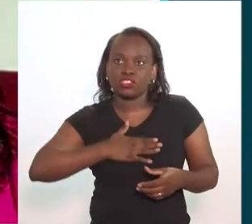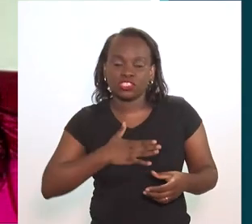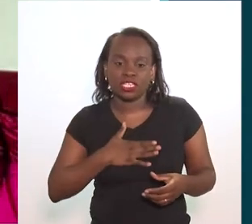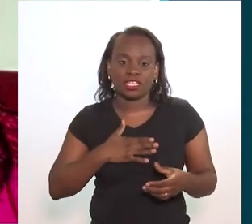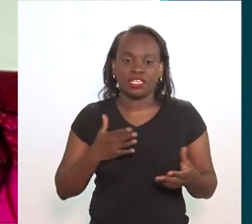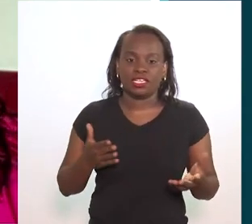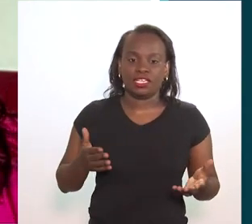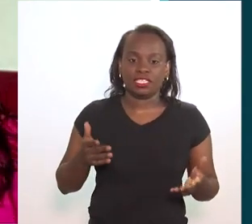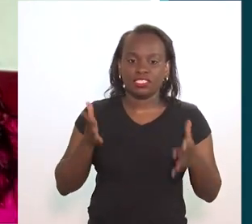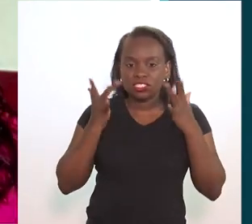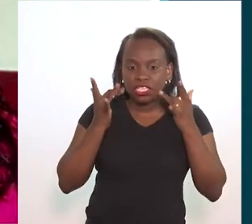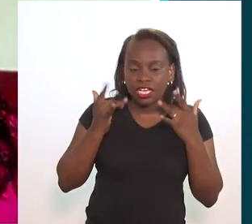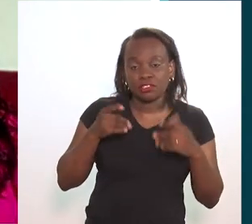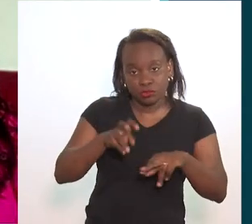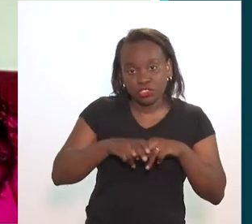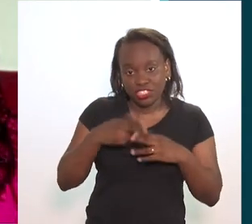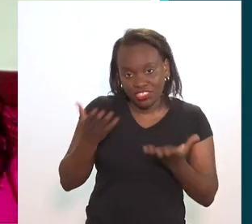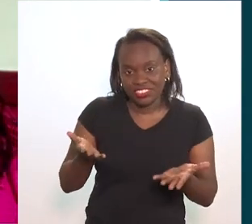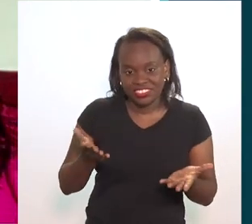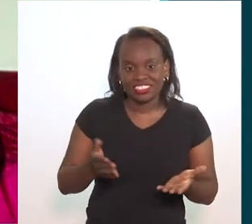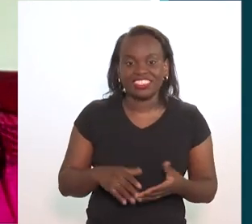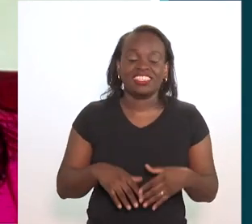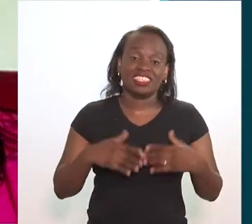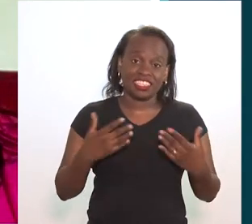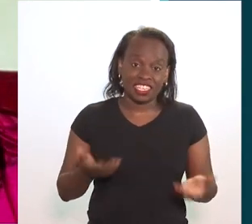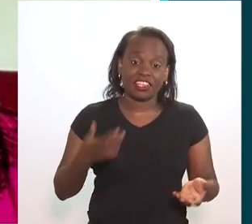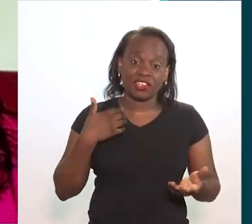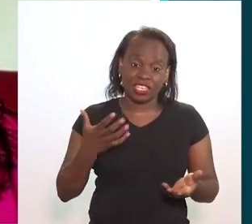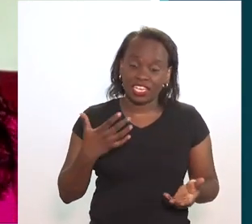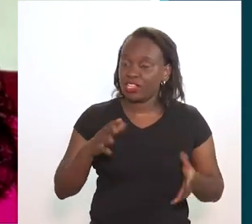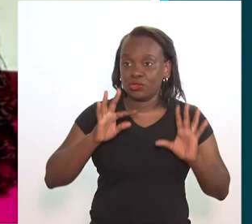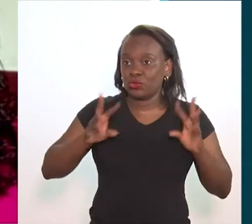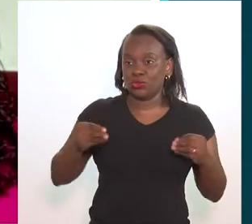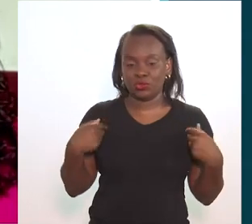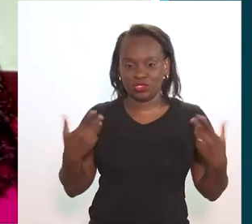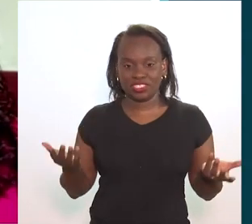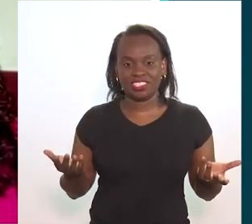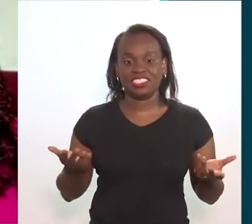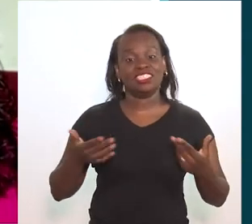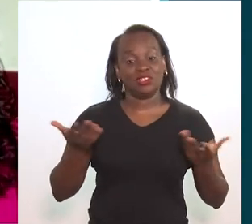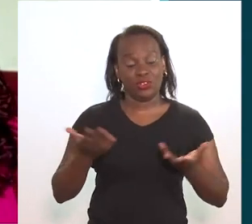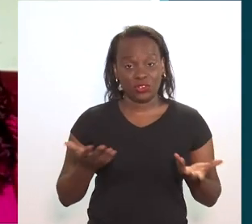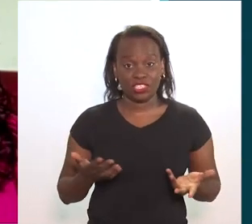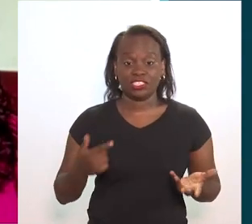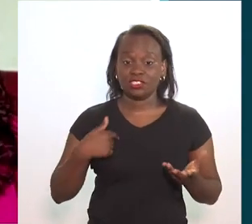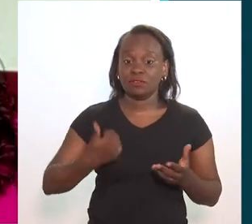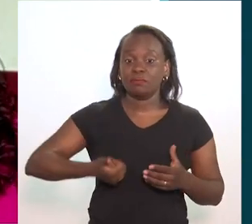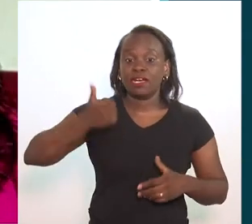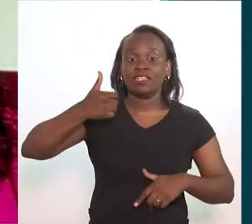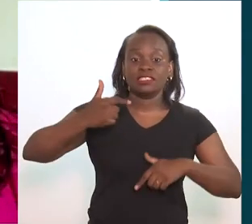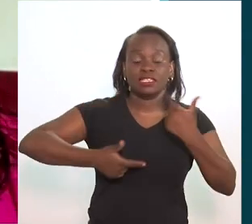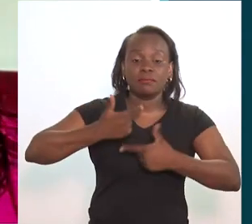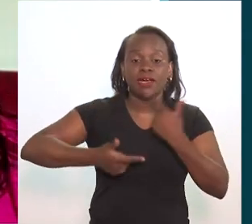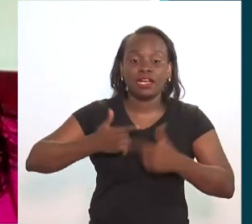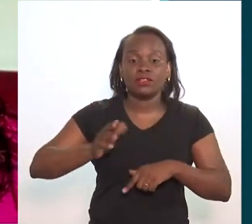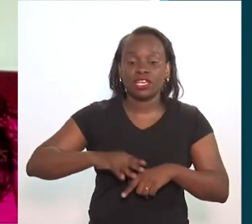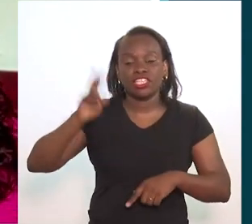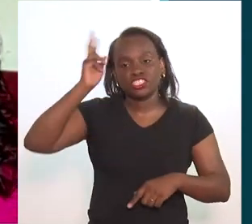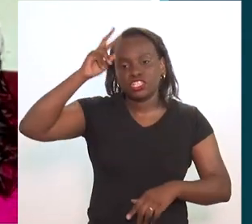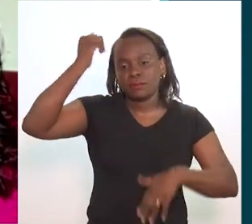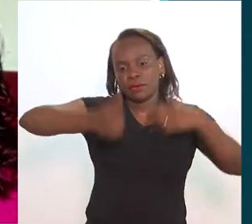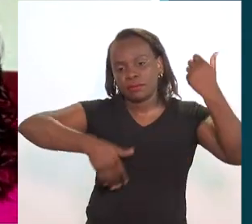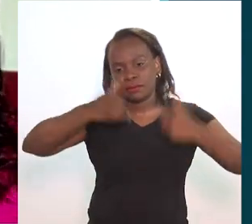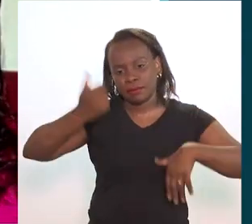dessa forma, brincando, fingindo que eu era os personagens, aprendi a gostar de teatro por causa disso,